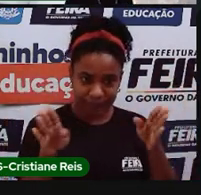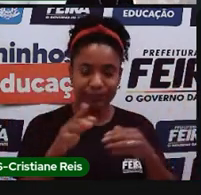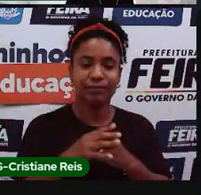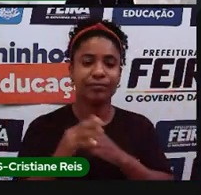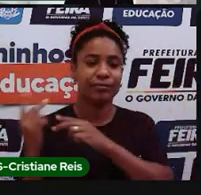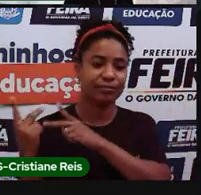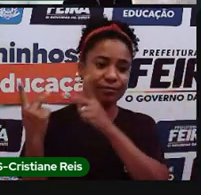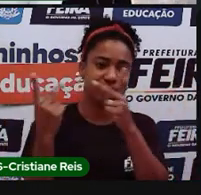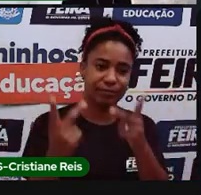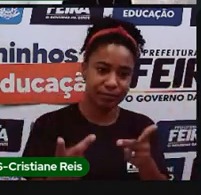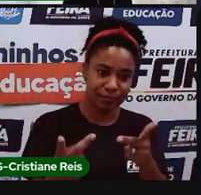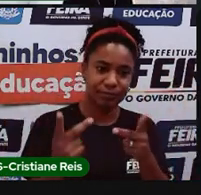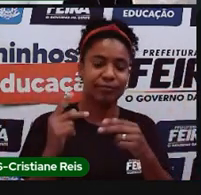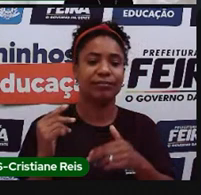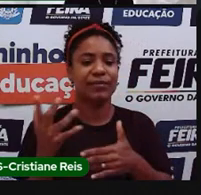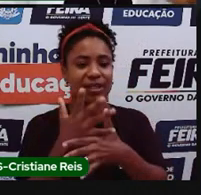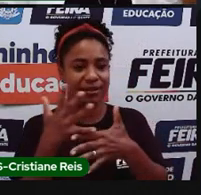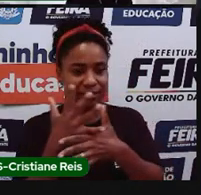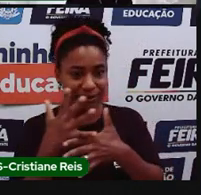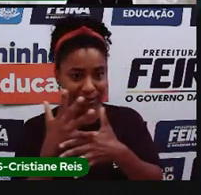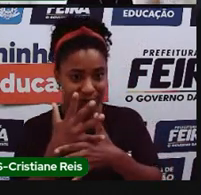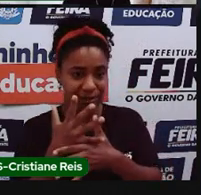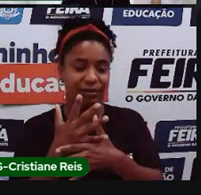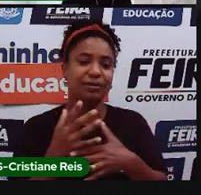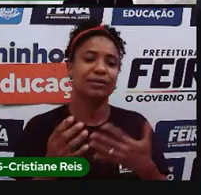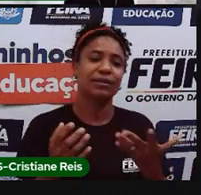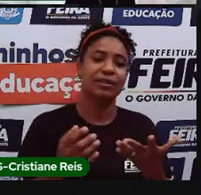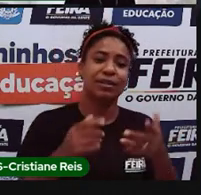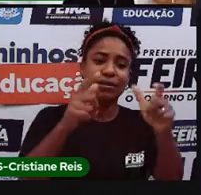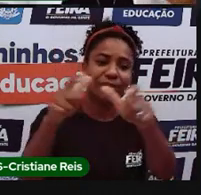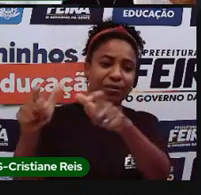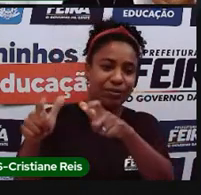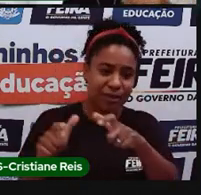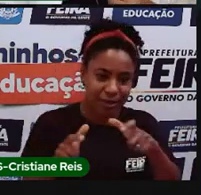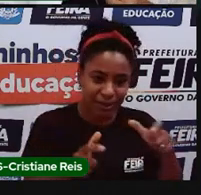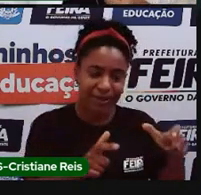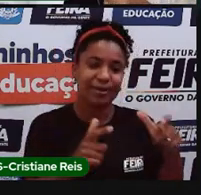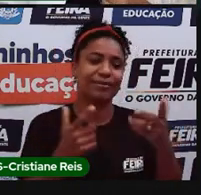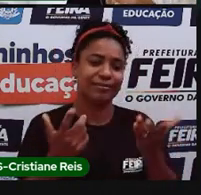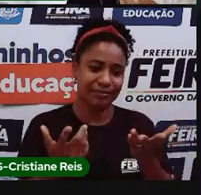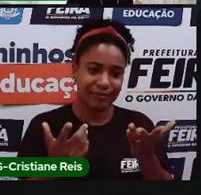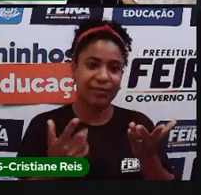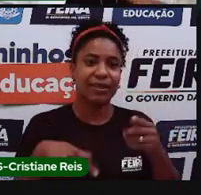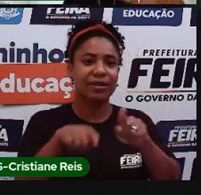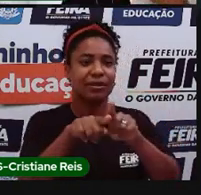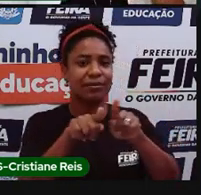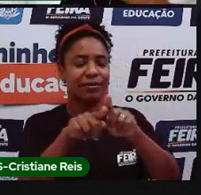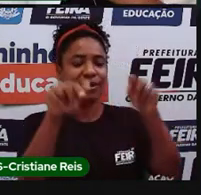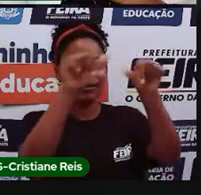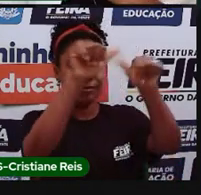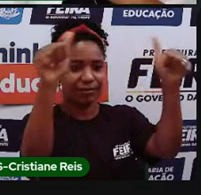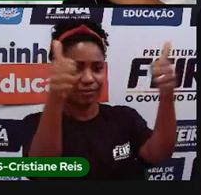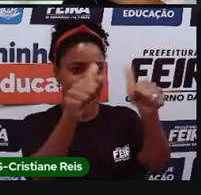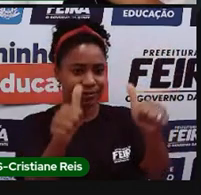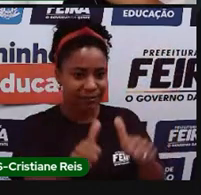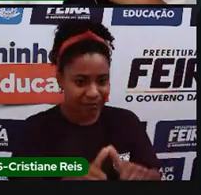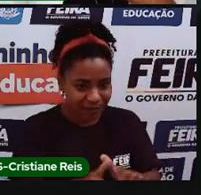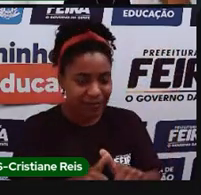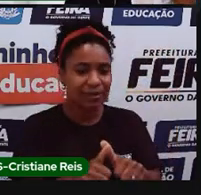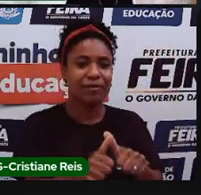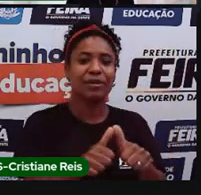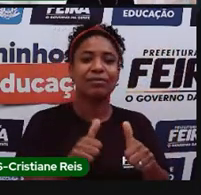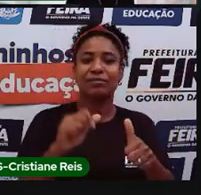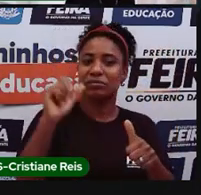de visitação das cidades, o que é tem de bom para vir ali. Nós temos mapas de solo, temos mapas de